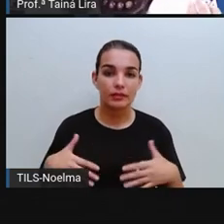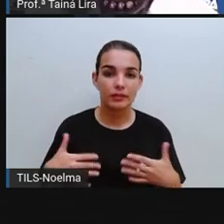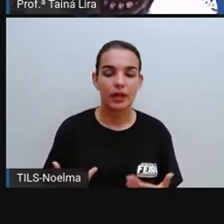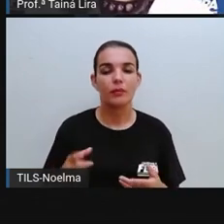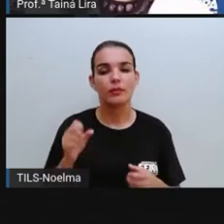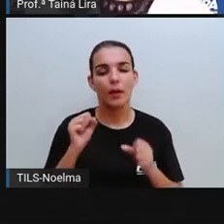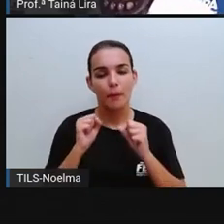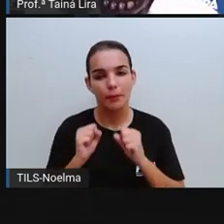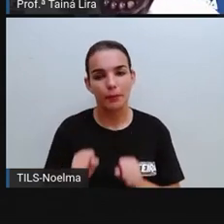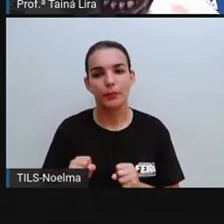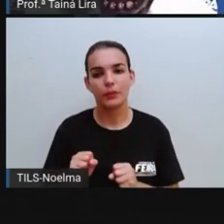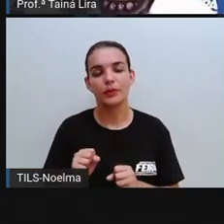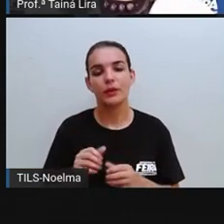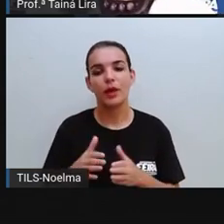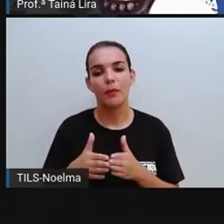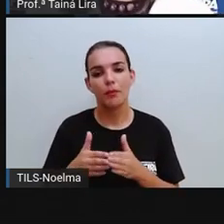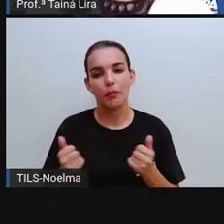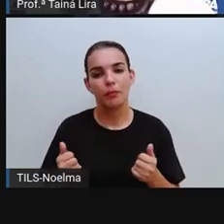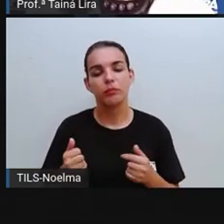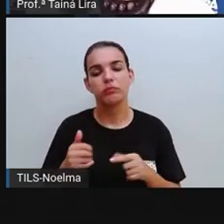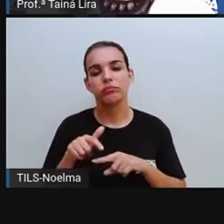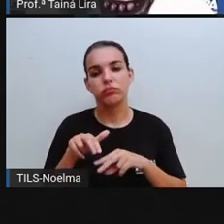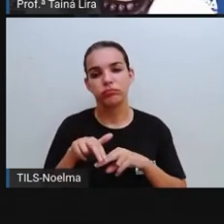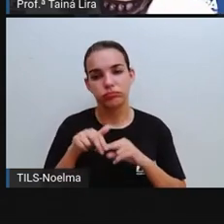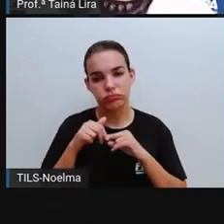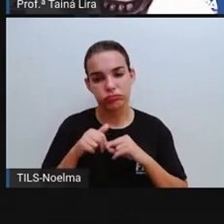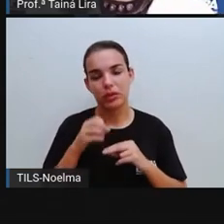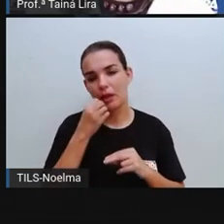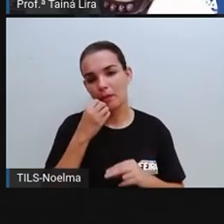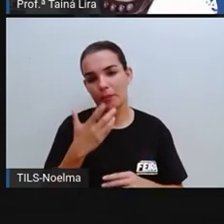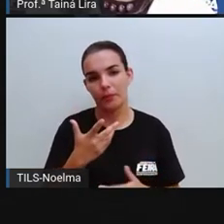servem justamente pra isso, pra fazer melhorias, tá?